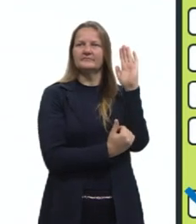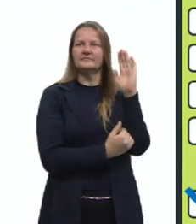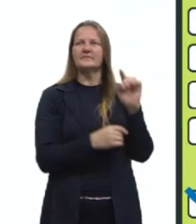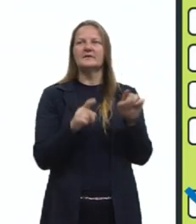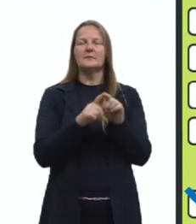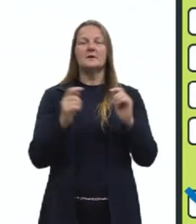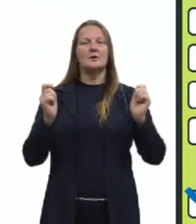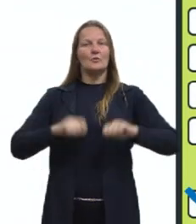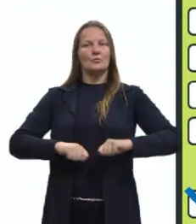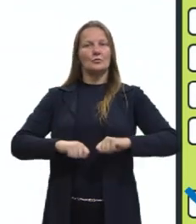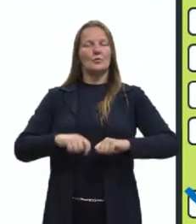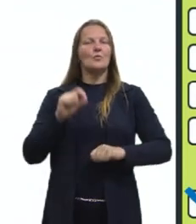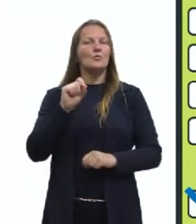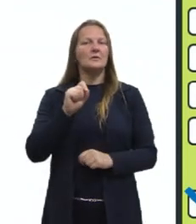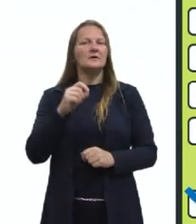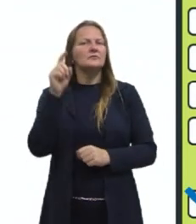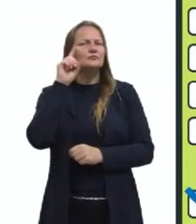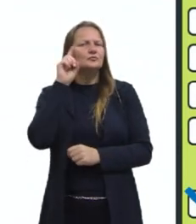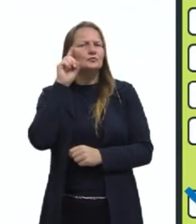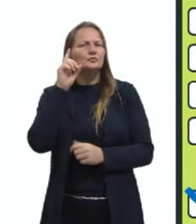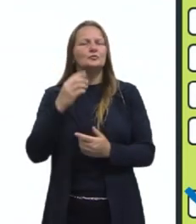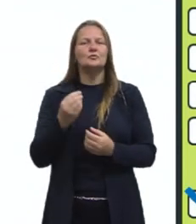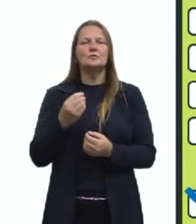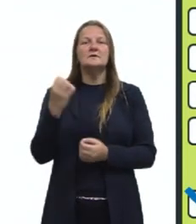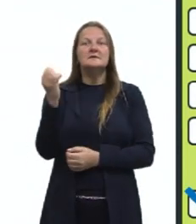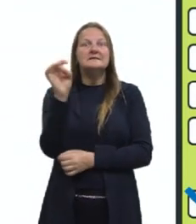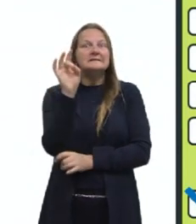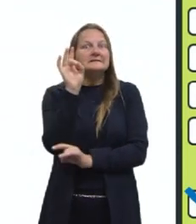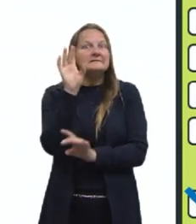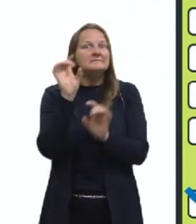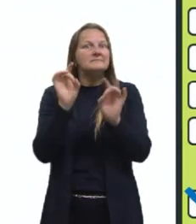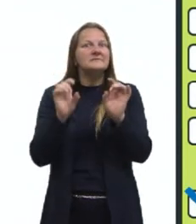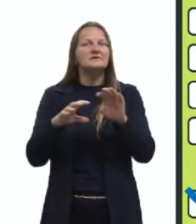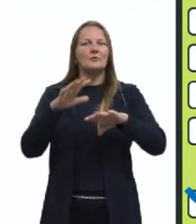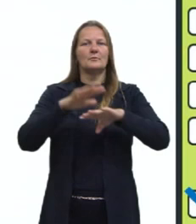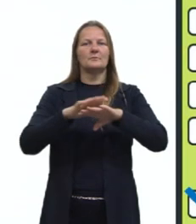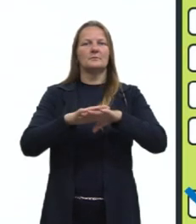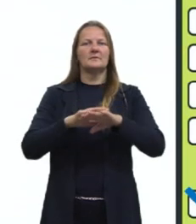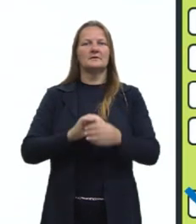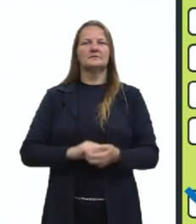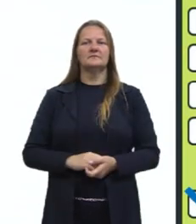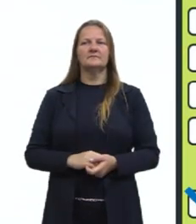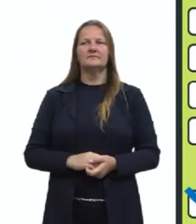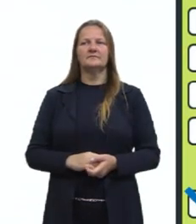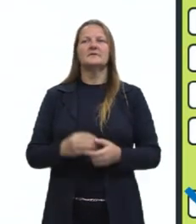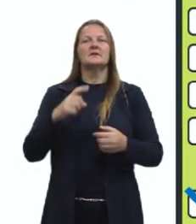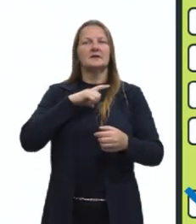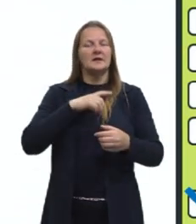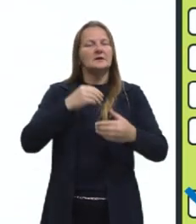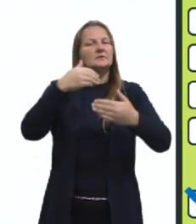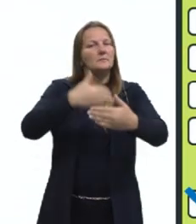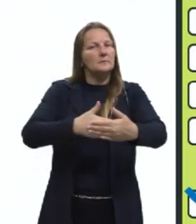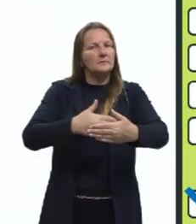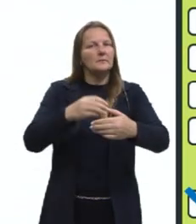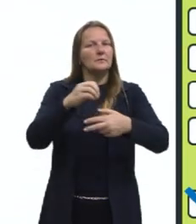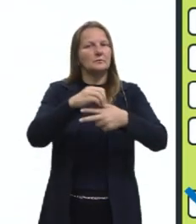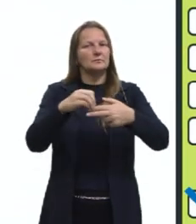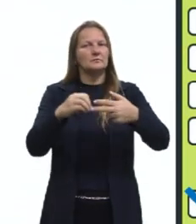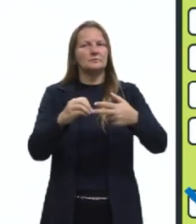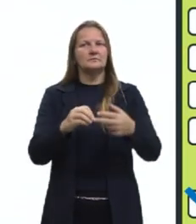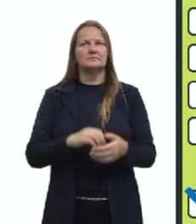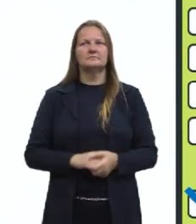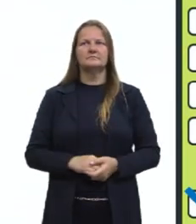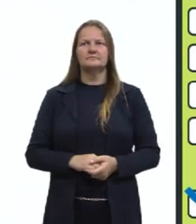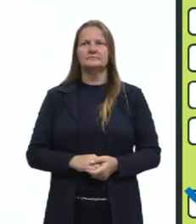competências diárias, né? O que é específico aí da matemática que aparece na prova do Enem. Aqui, então,